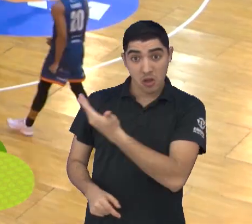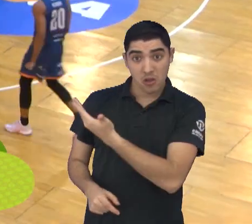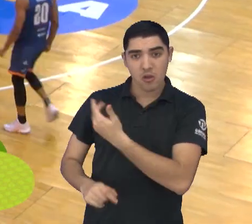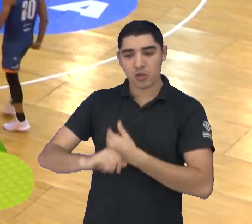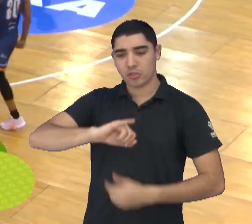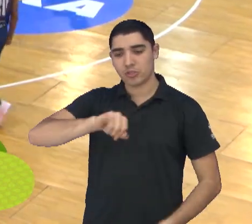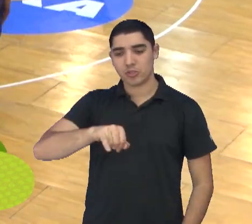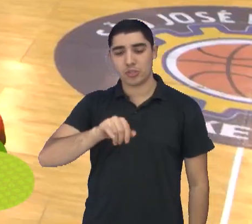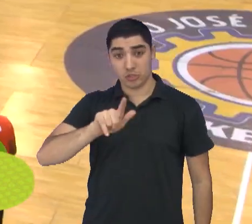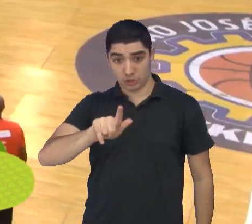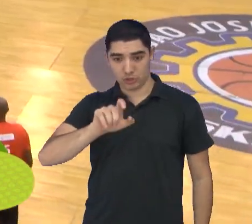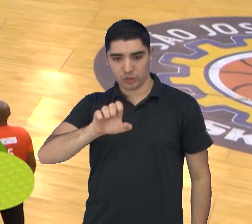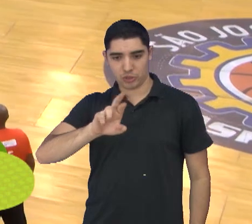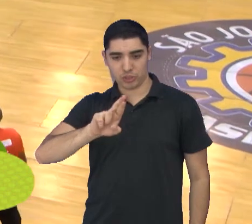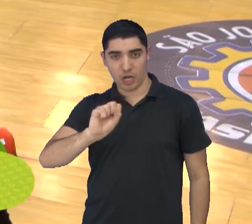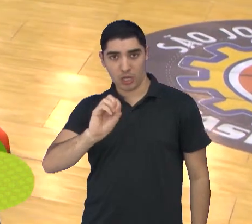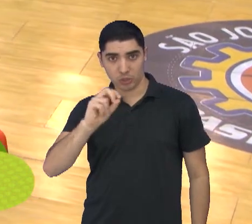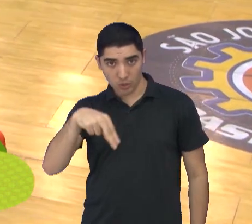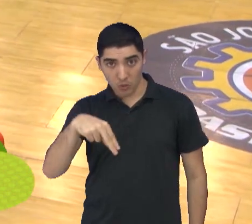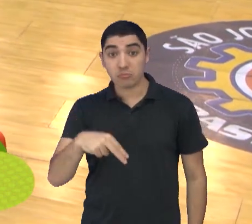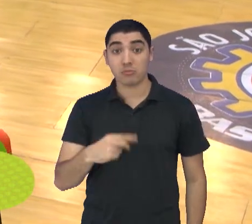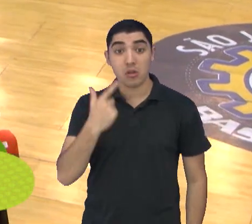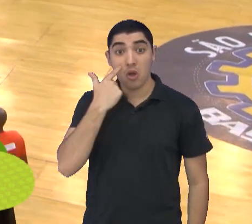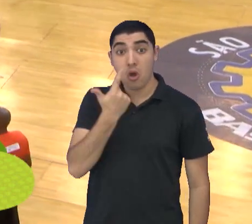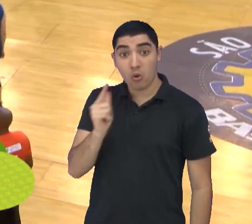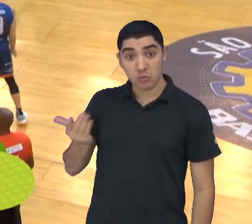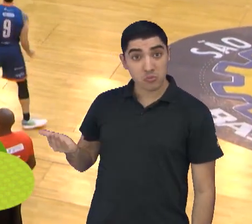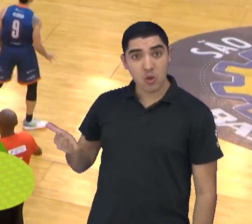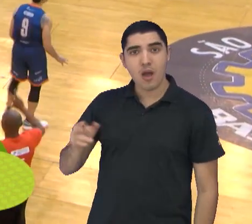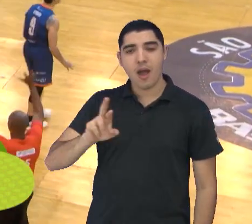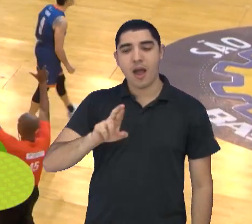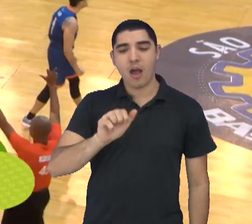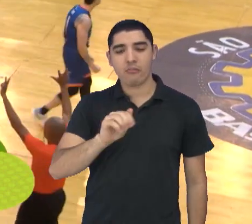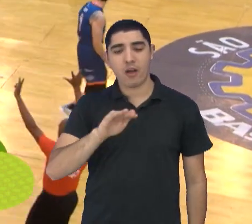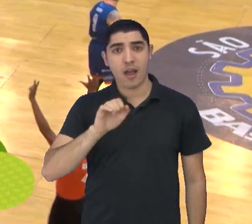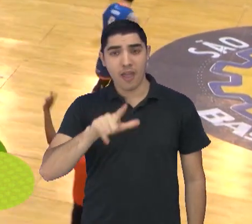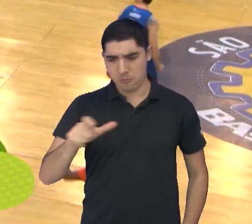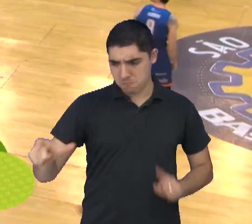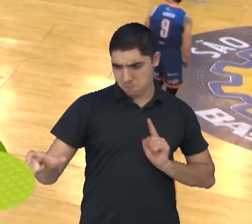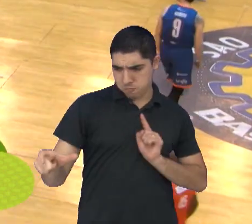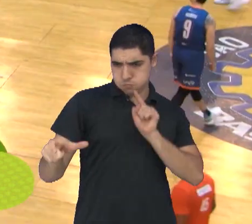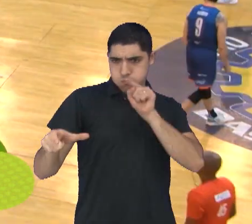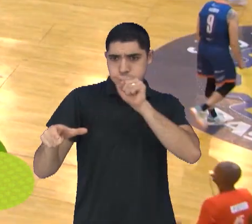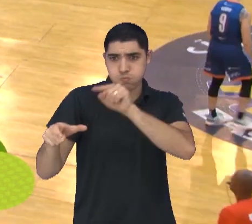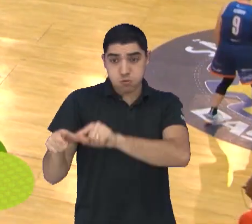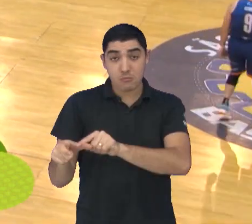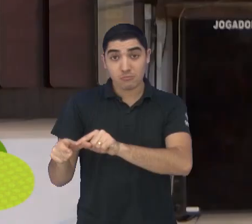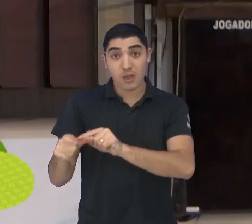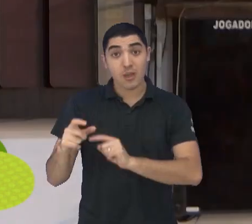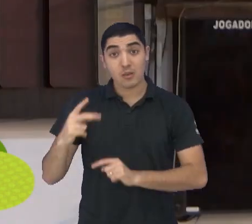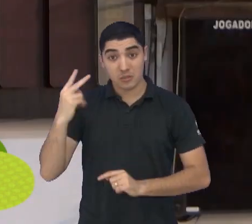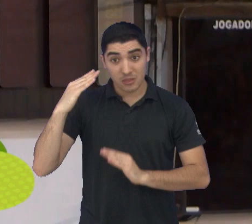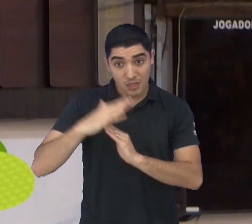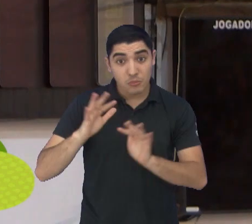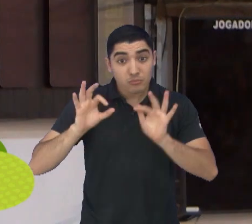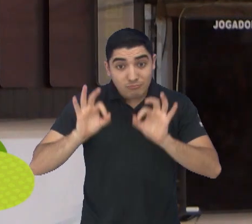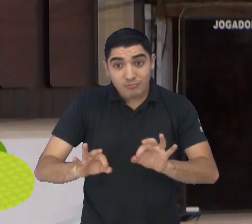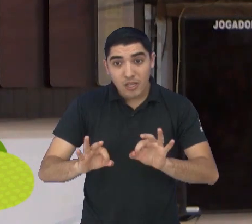Gerson. E o gatilhaço de Rafael Rachel fechou o segundo período em incríveis